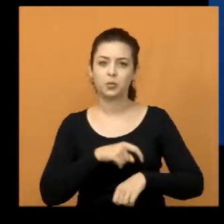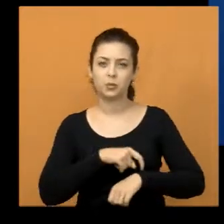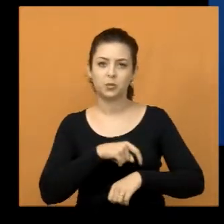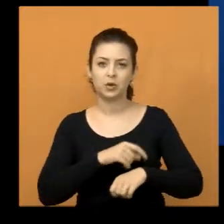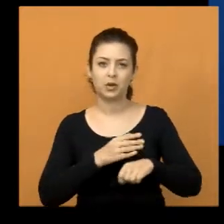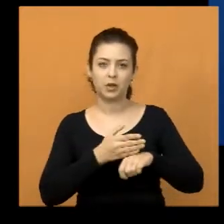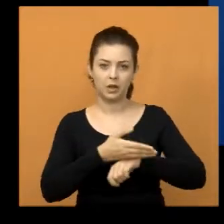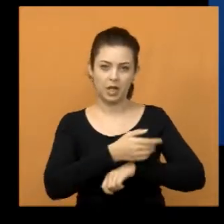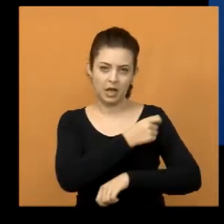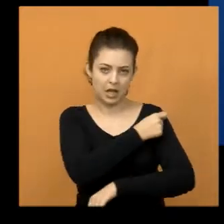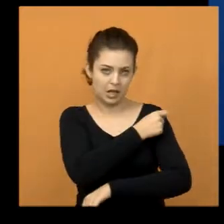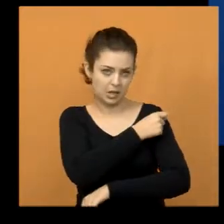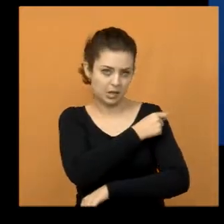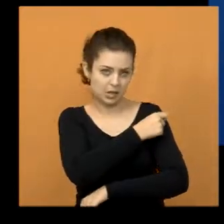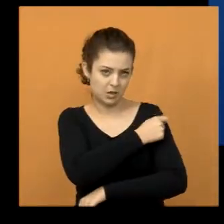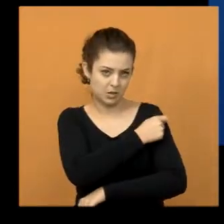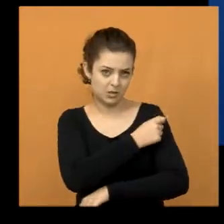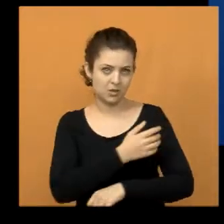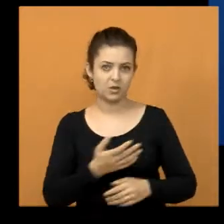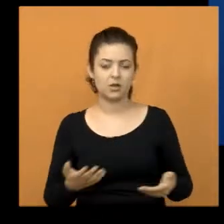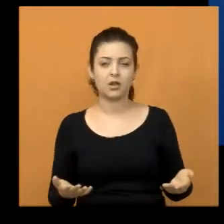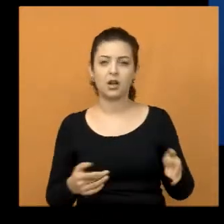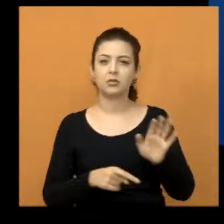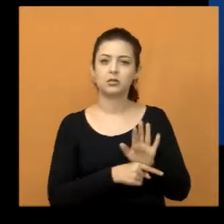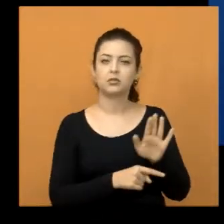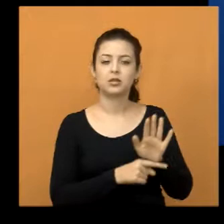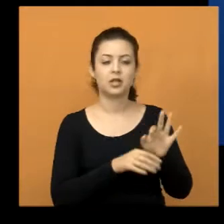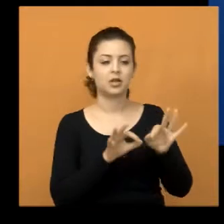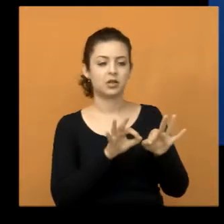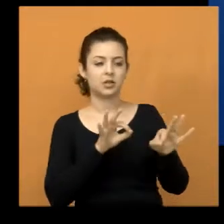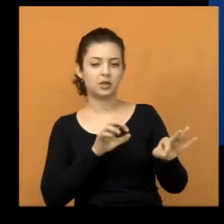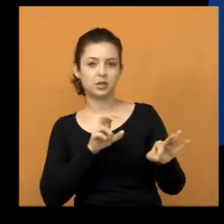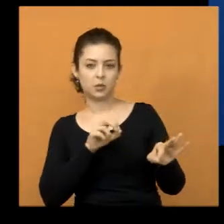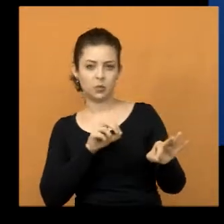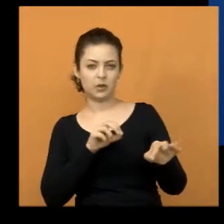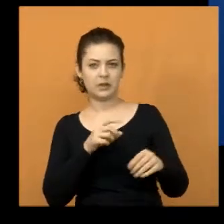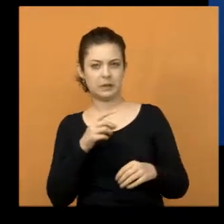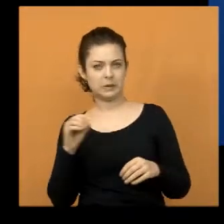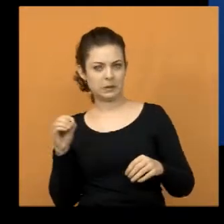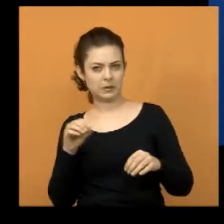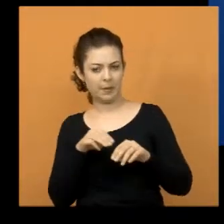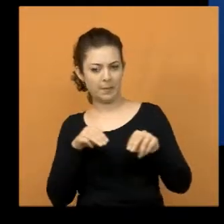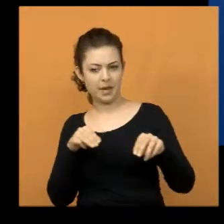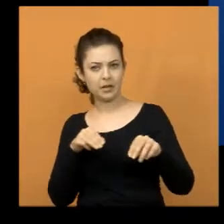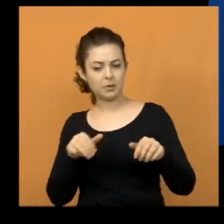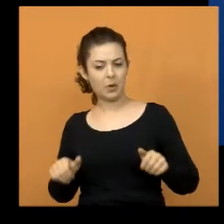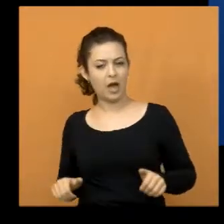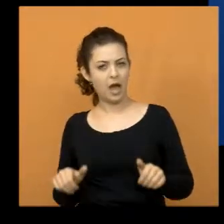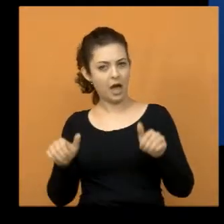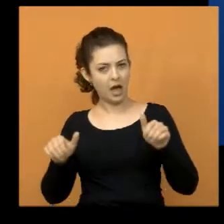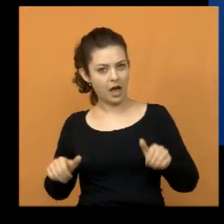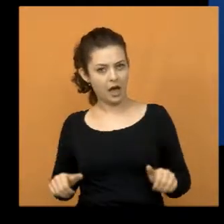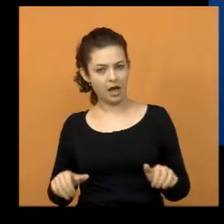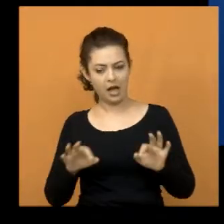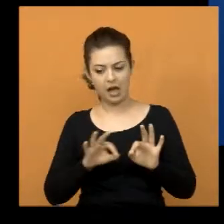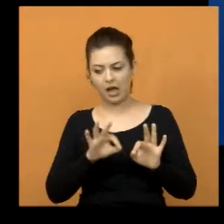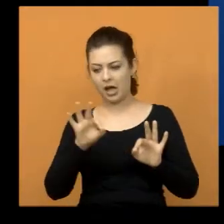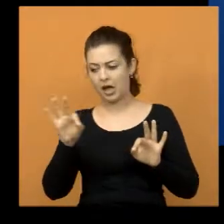entrada dos alunos, de saída, inclusive, com a distância de 50, 100 metros, para levar essa escadeirante até